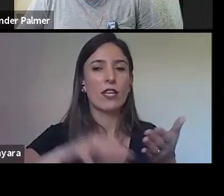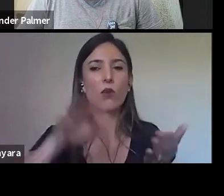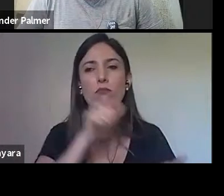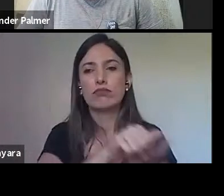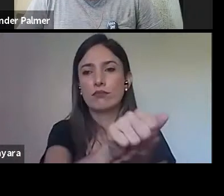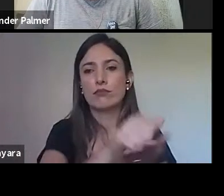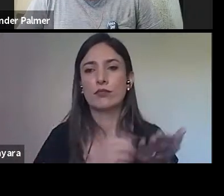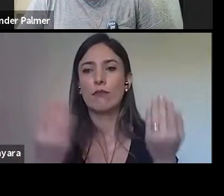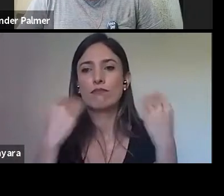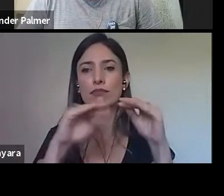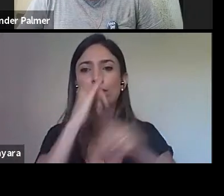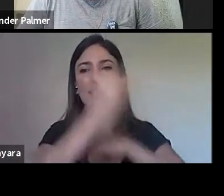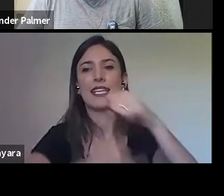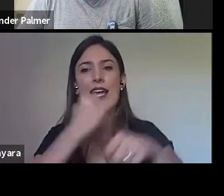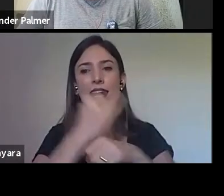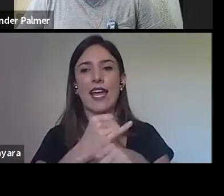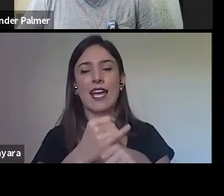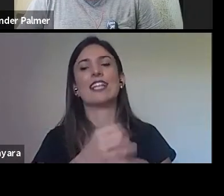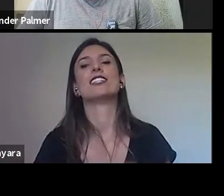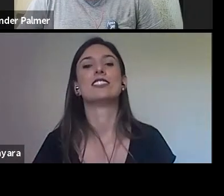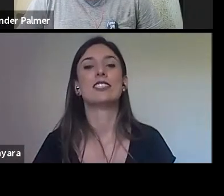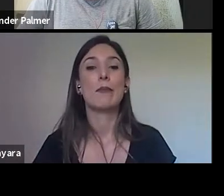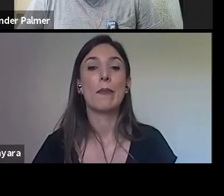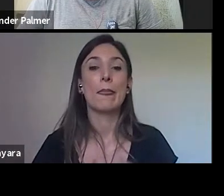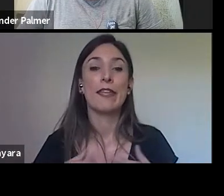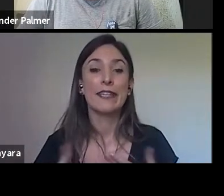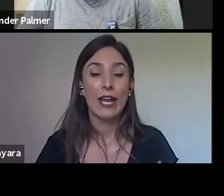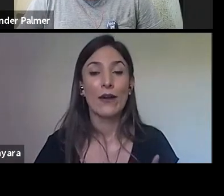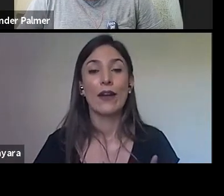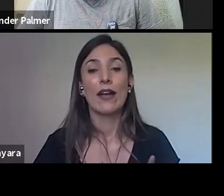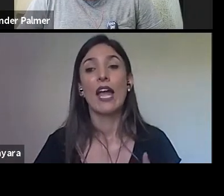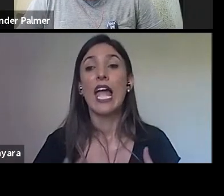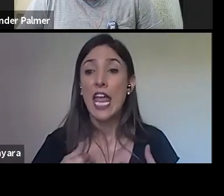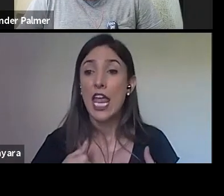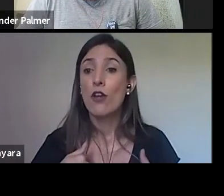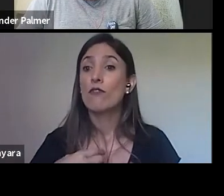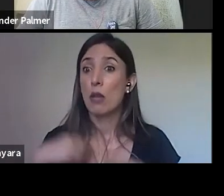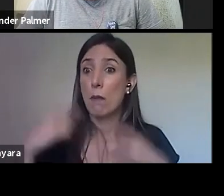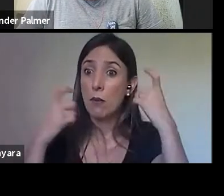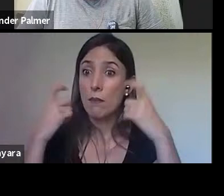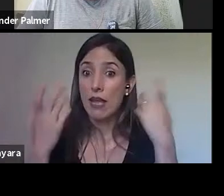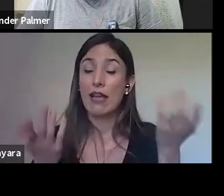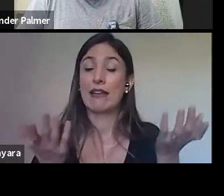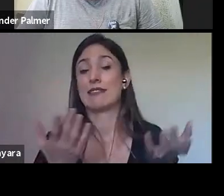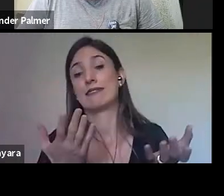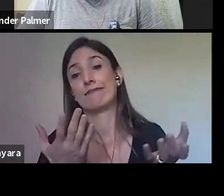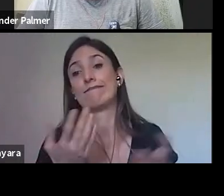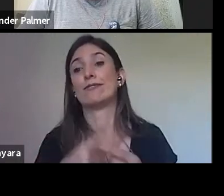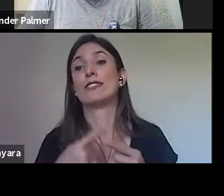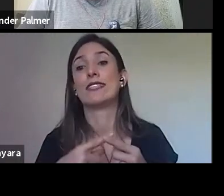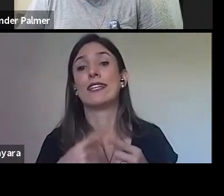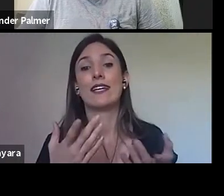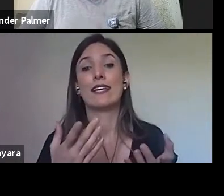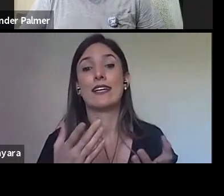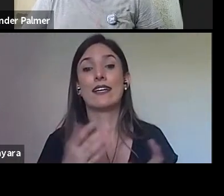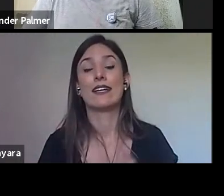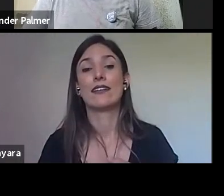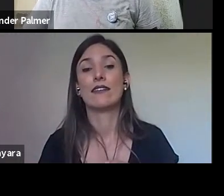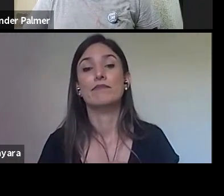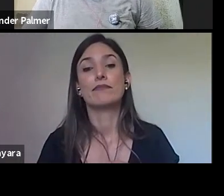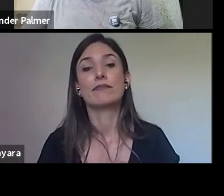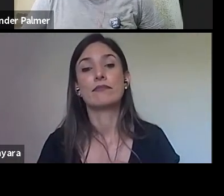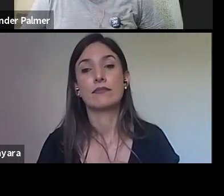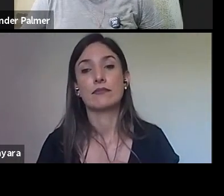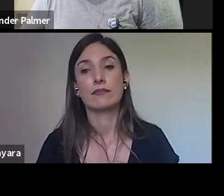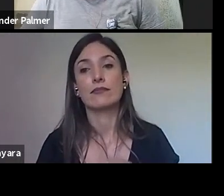né? Eu ouvi dizer que as fontes vão estar disponíveis para o acesso por conta de uma